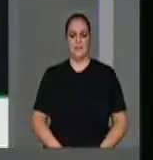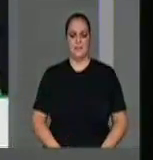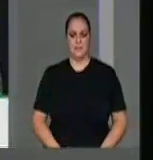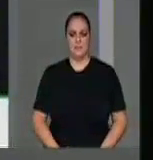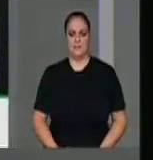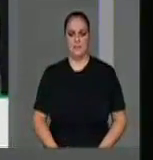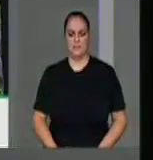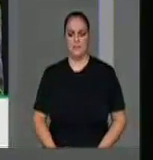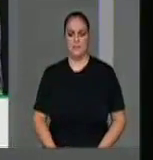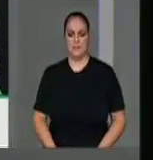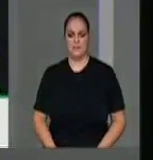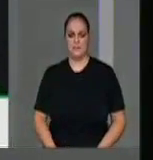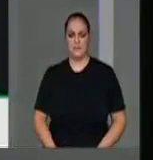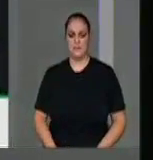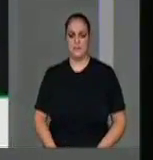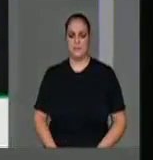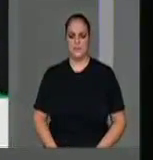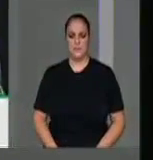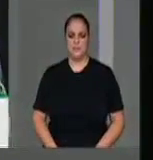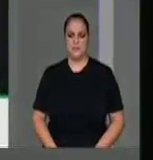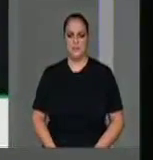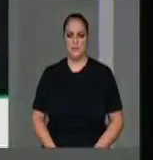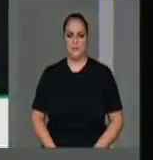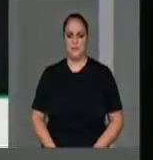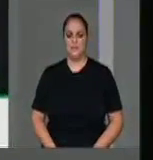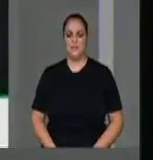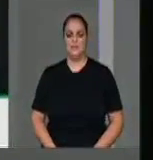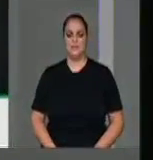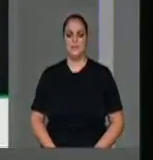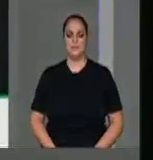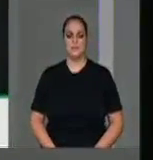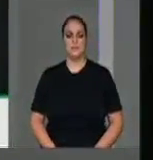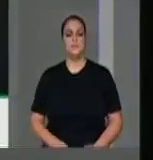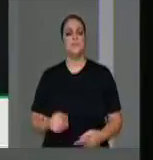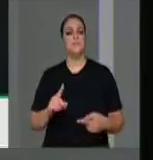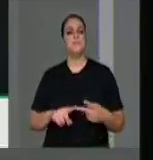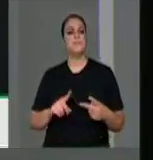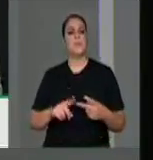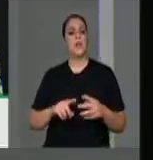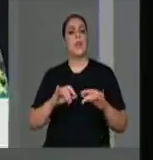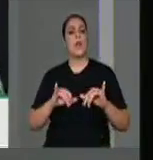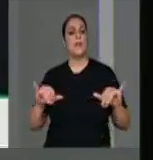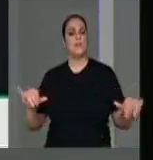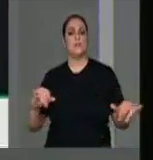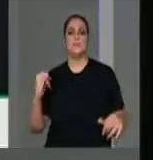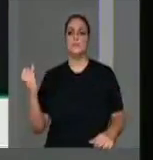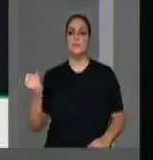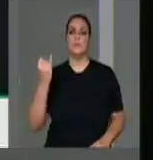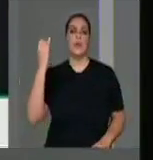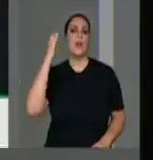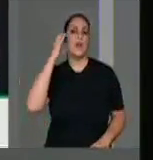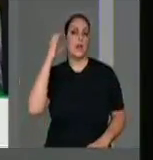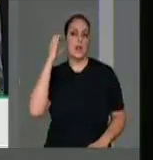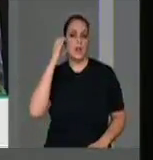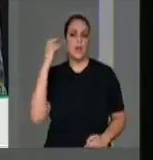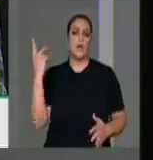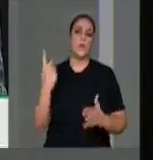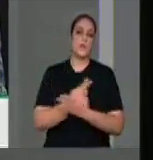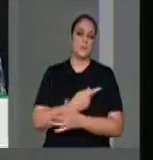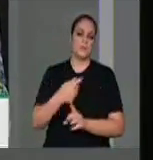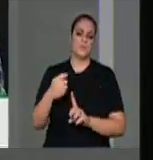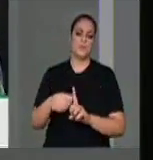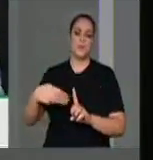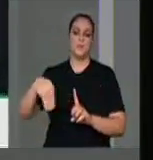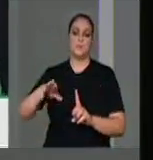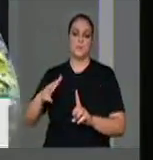um registro que não vai tirar o brilho do aniversário de 40 anos da Rádio Nacional. A rádio estava fora do ar desde